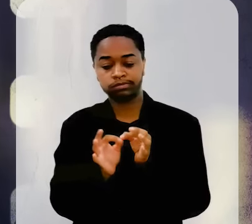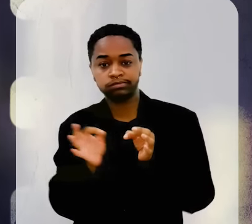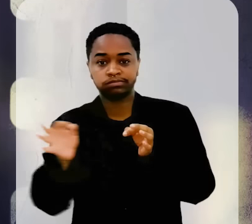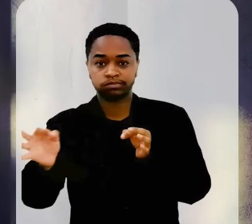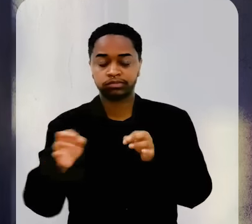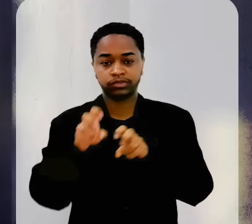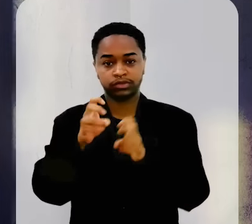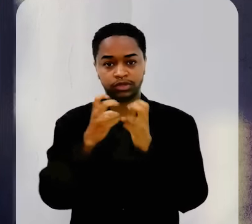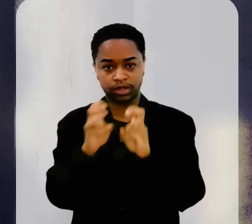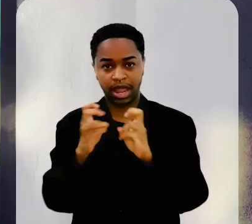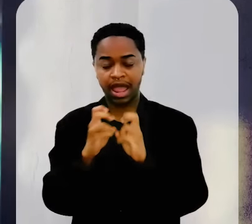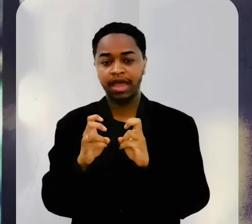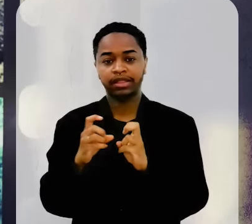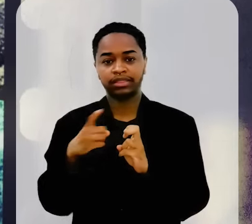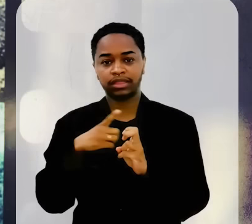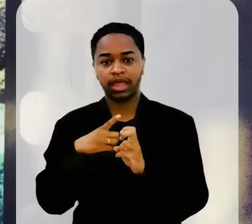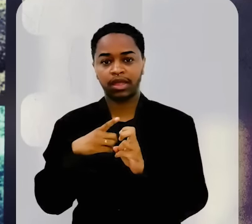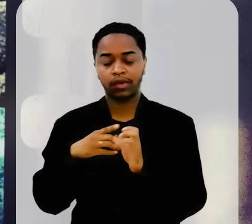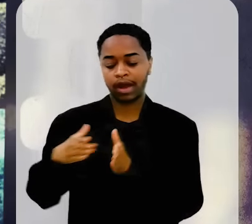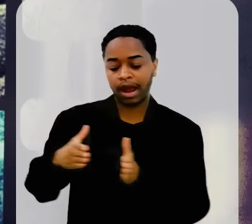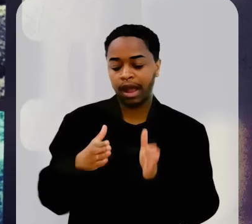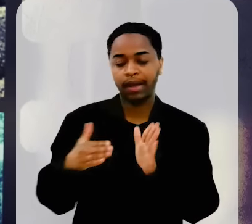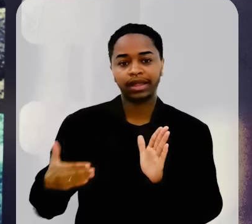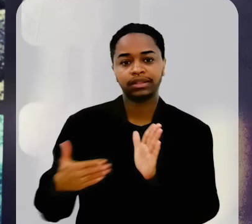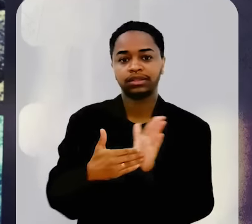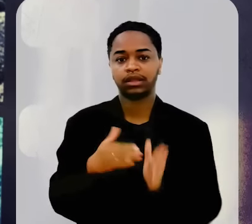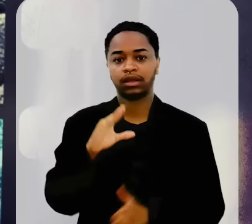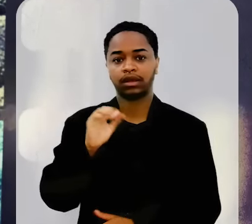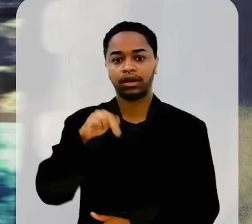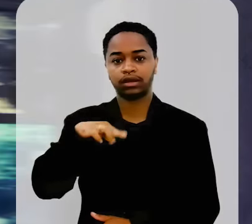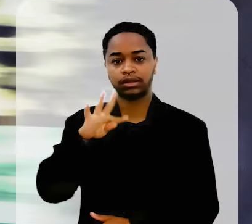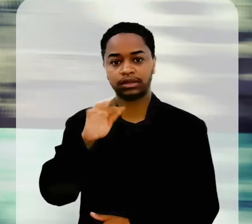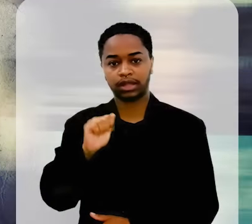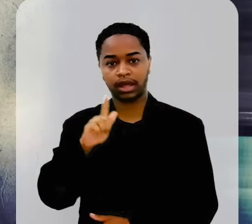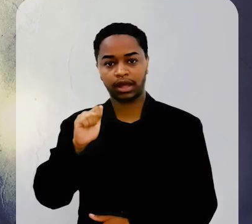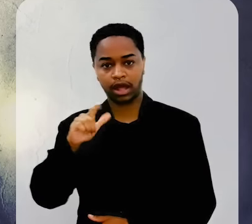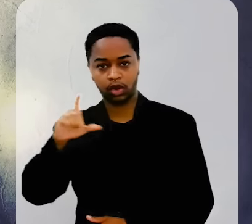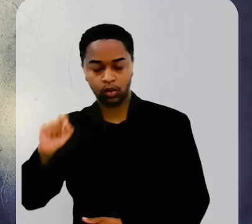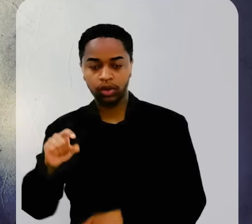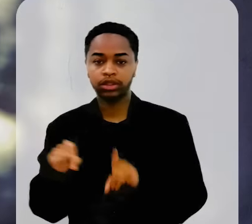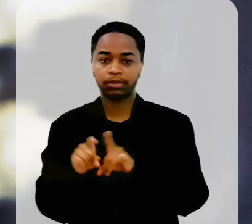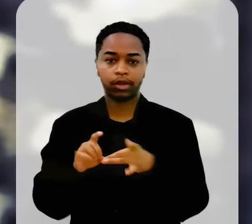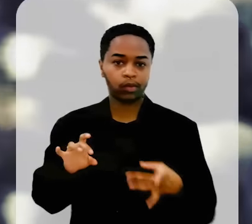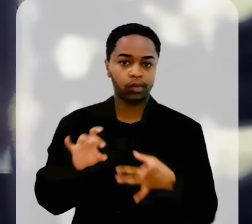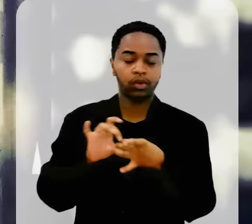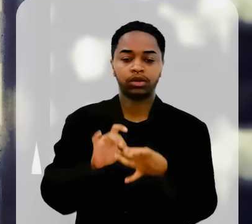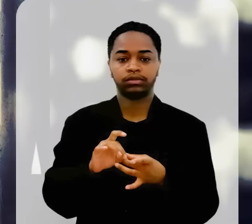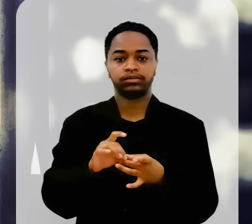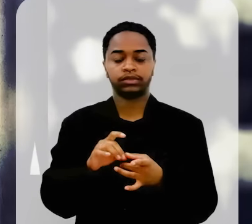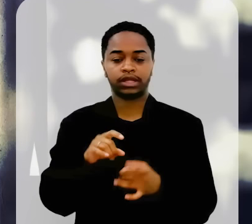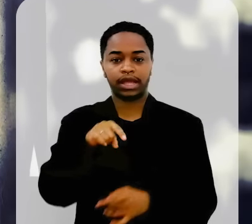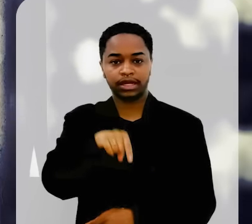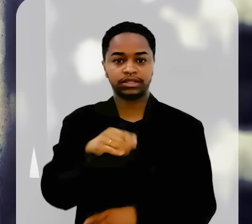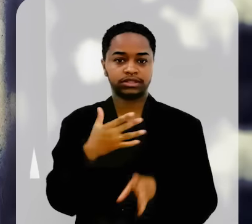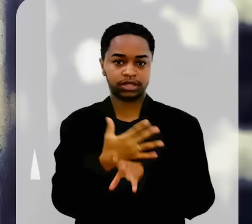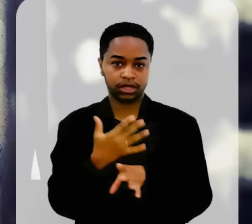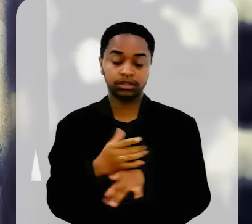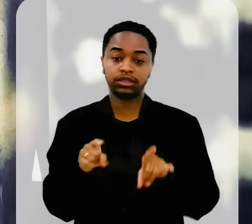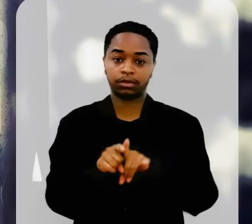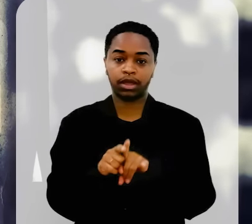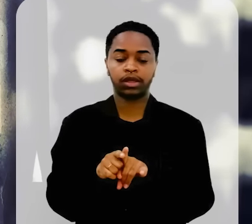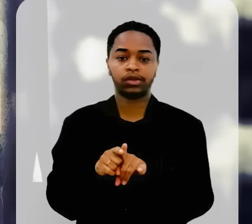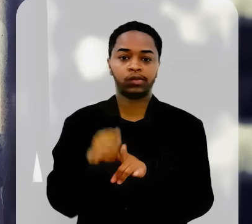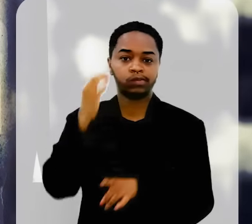o trecho da ferrovia é inaugurado até Cantagalo, passando por Bom Jardim. Período em que o imperador Dom Pedro II